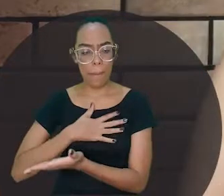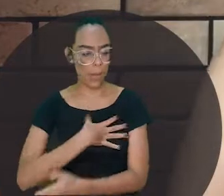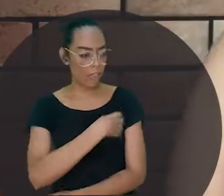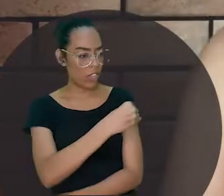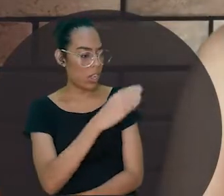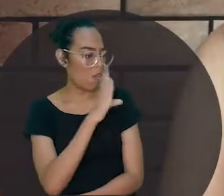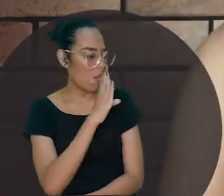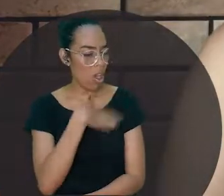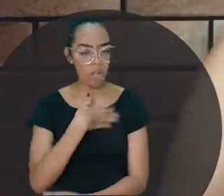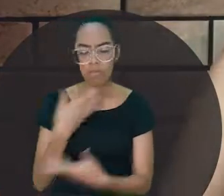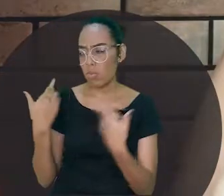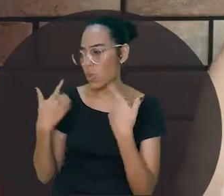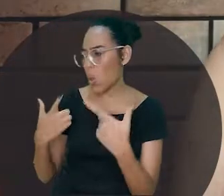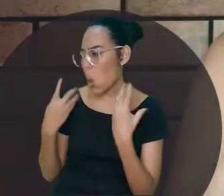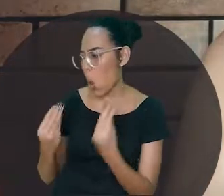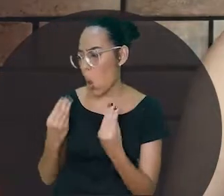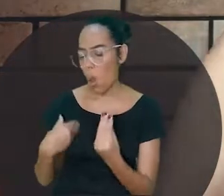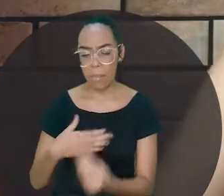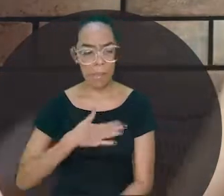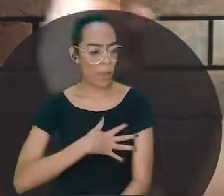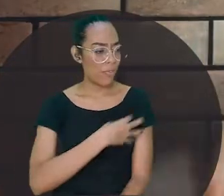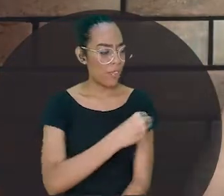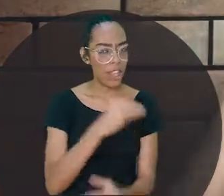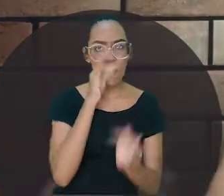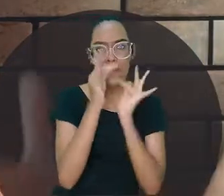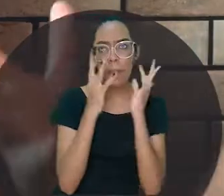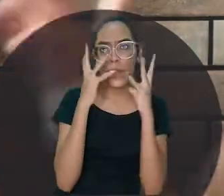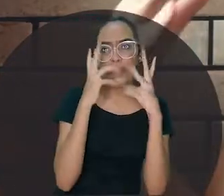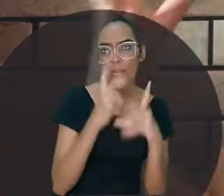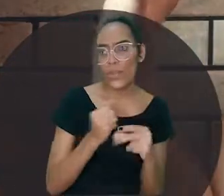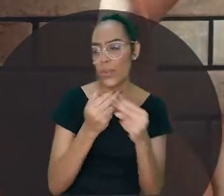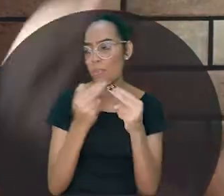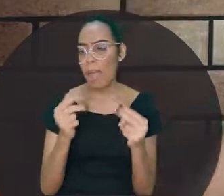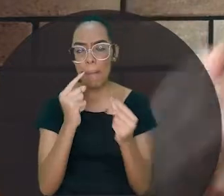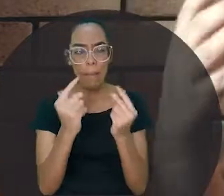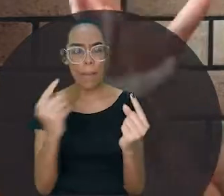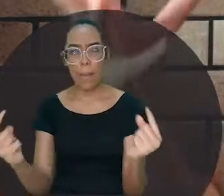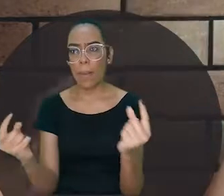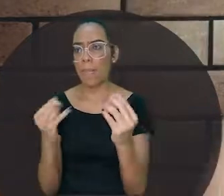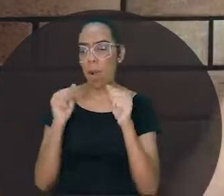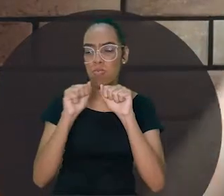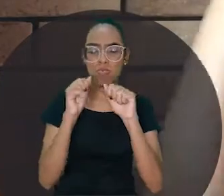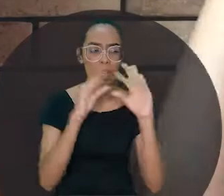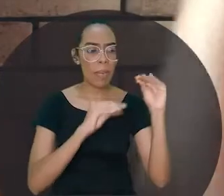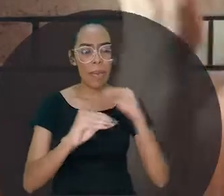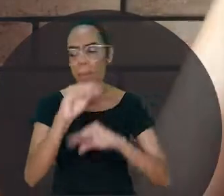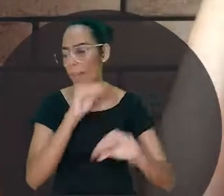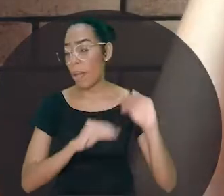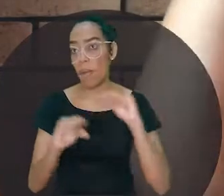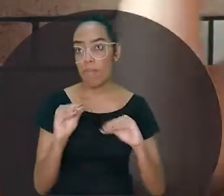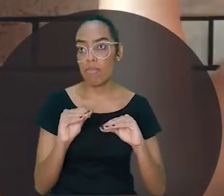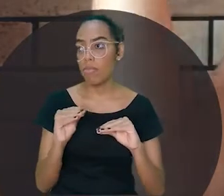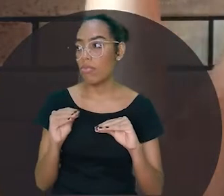Olha aqui, meu filho, com essa flor bonita. A outra mãe dizia, nesse que? Meu filho, com a flor bonita. Esse menino que não